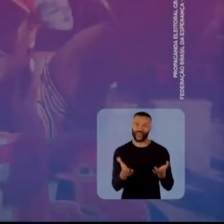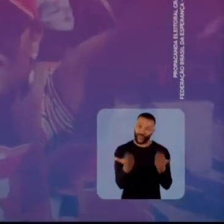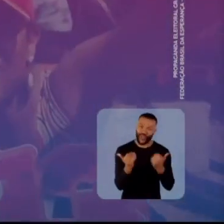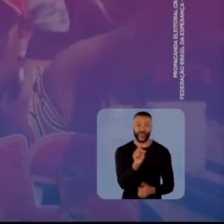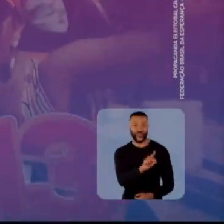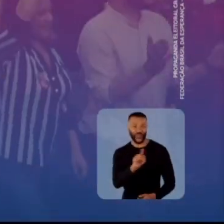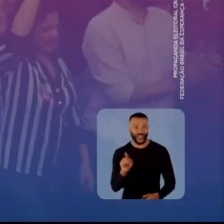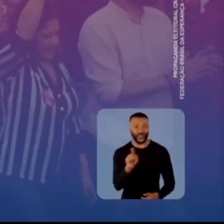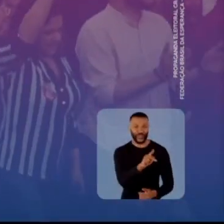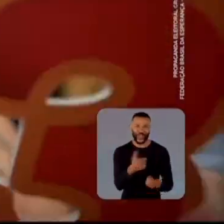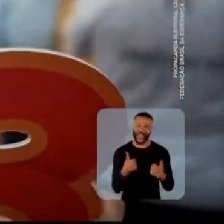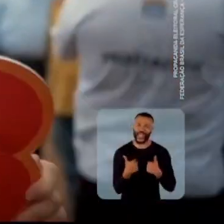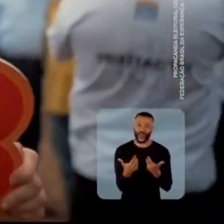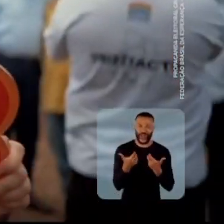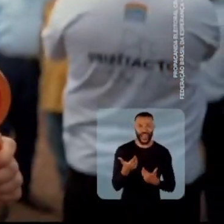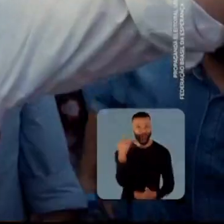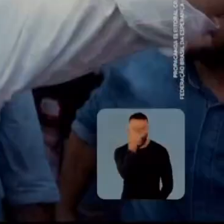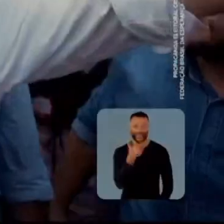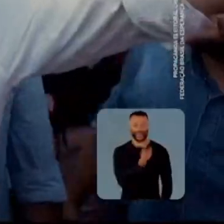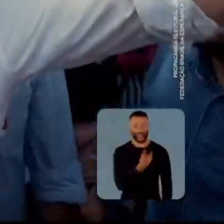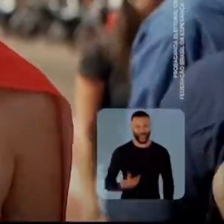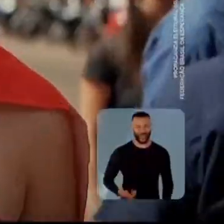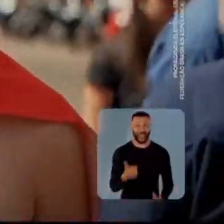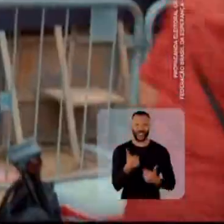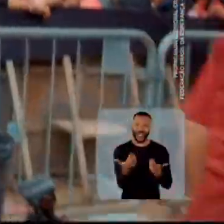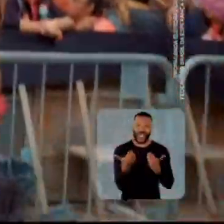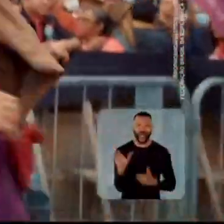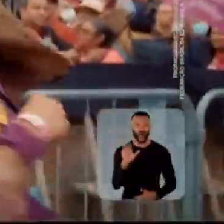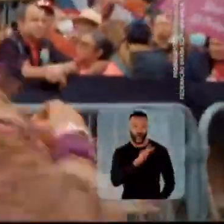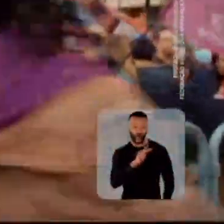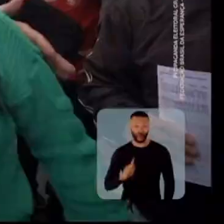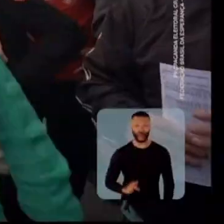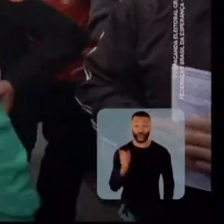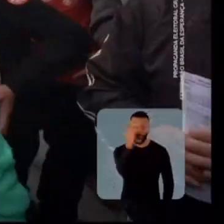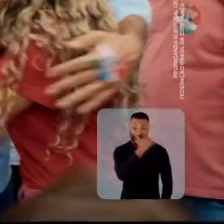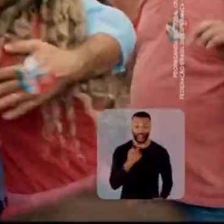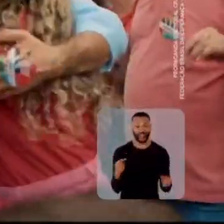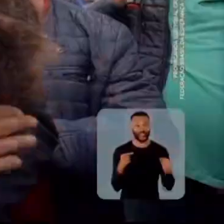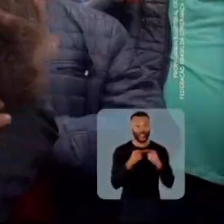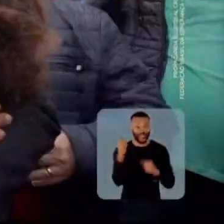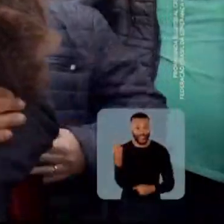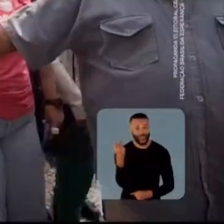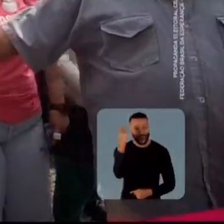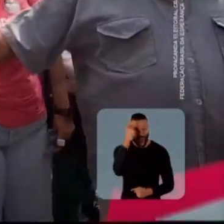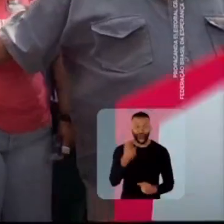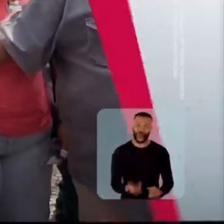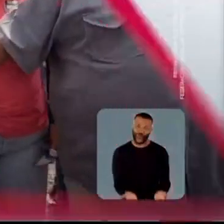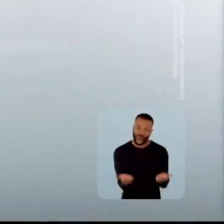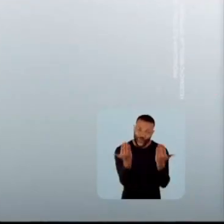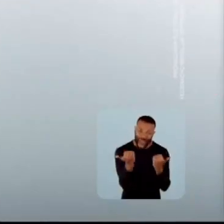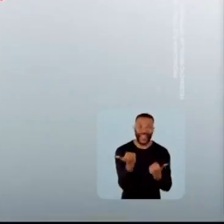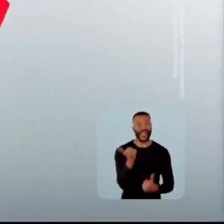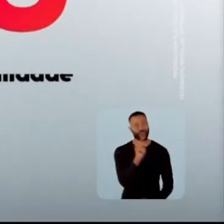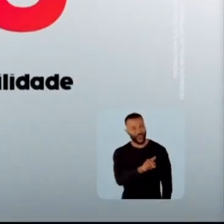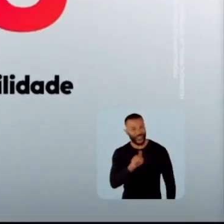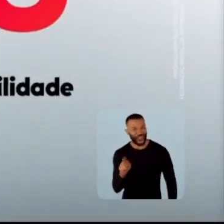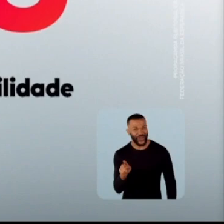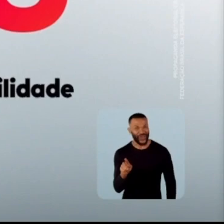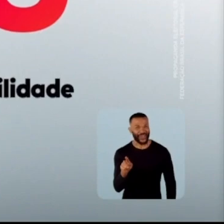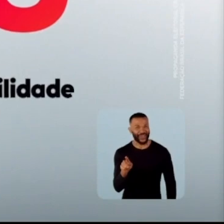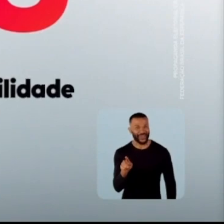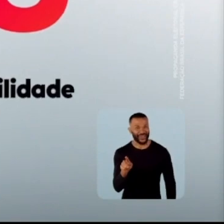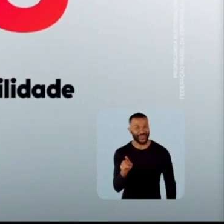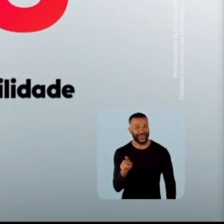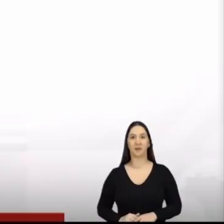Eu quero Haddad, aê! Eu quero Lula lá! Haddad pronto pra São Paulo! Vem,